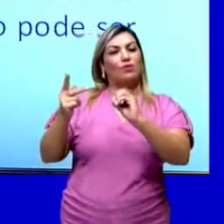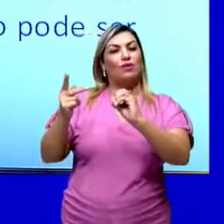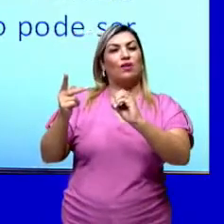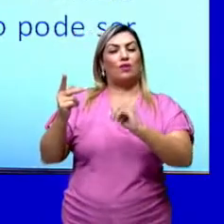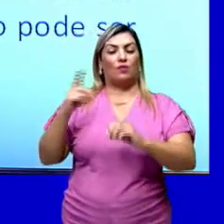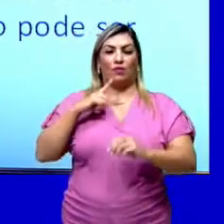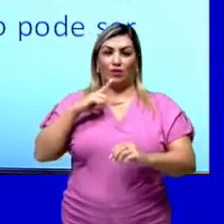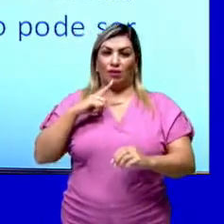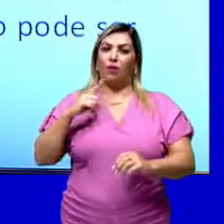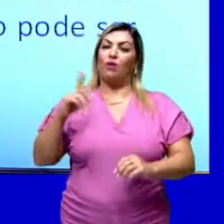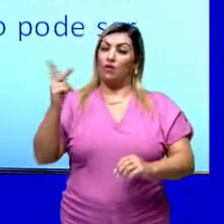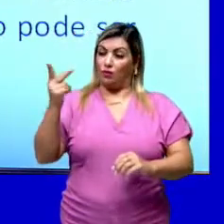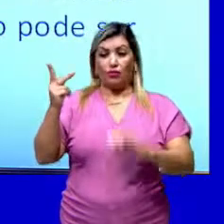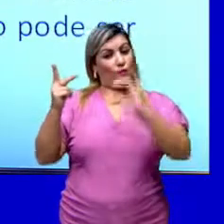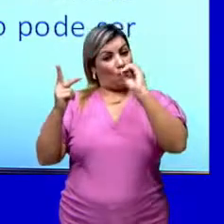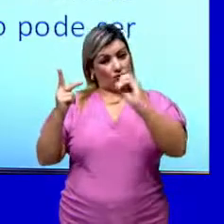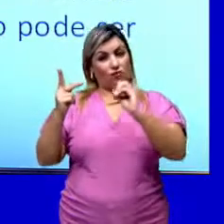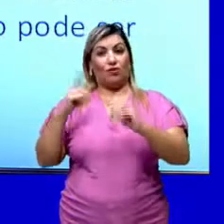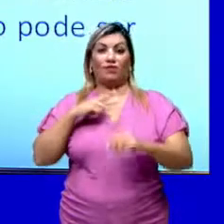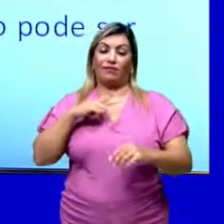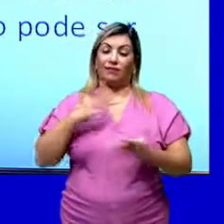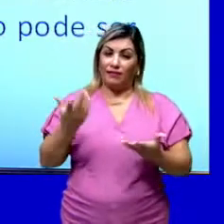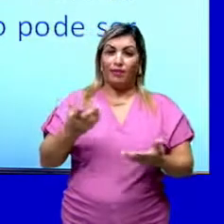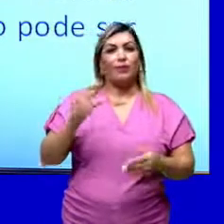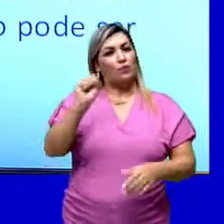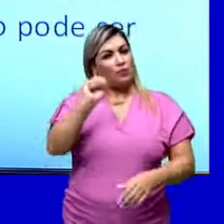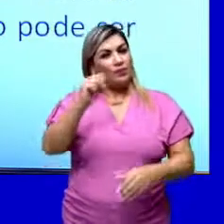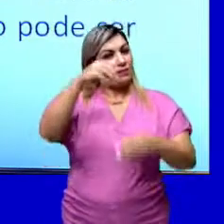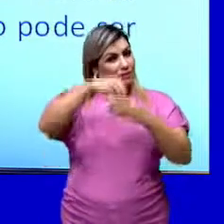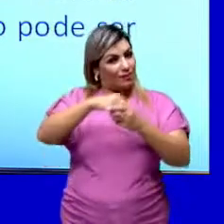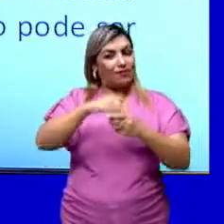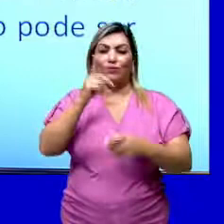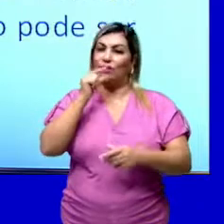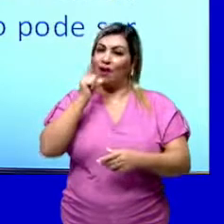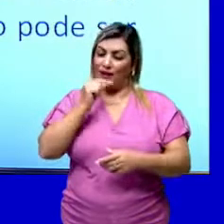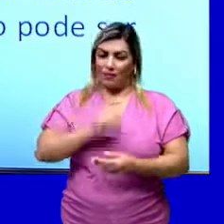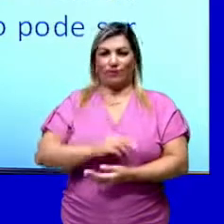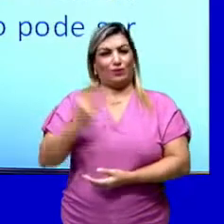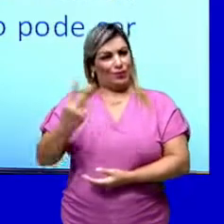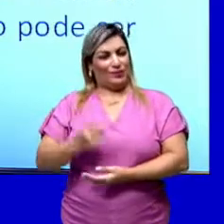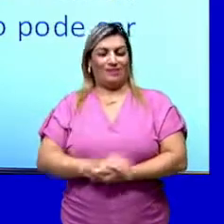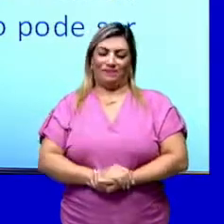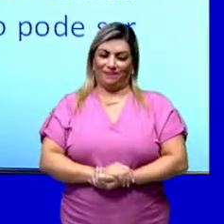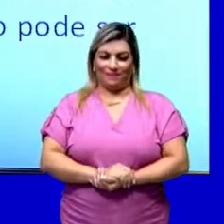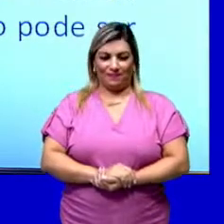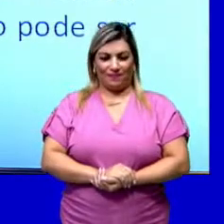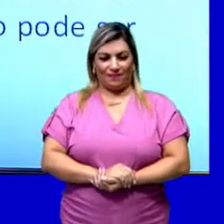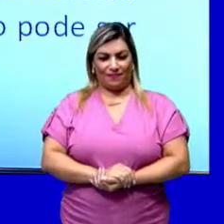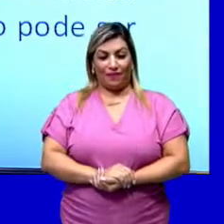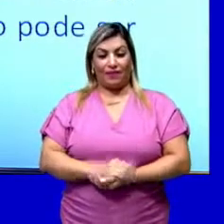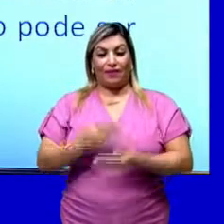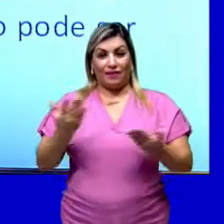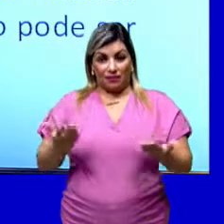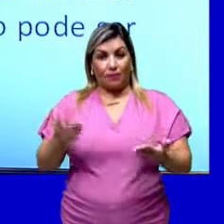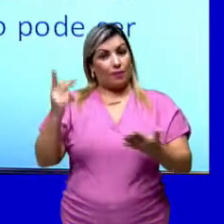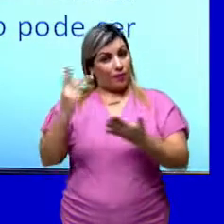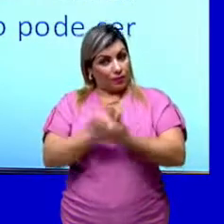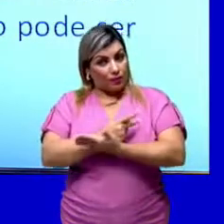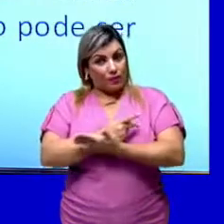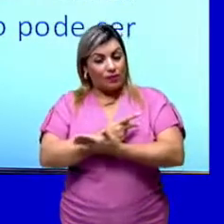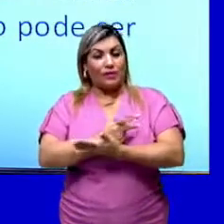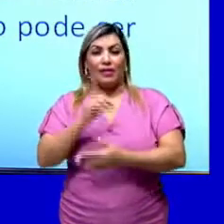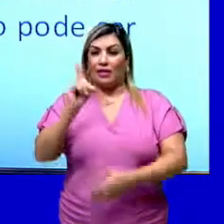hidrogênio e oxigênio, que são as substâncias formadoras da molécula da água. Tá certo? E para ocorrer